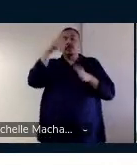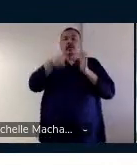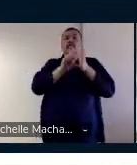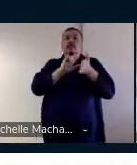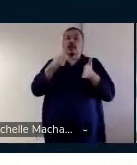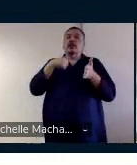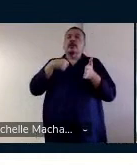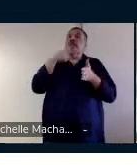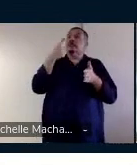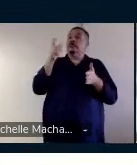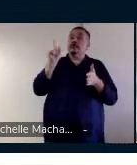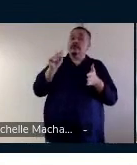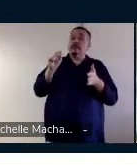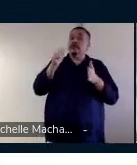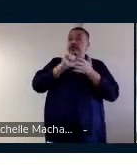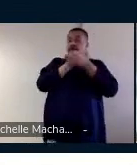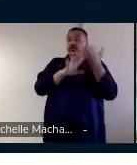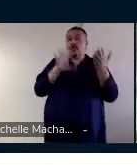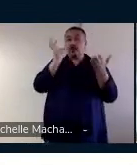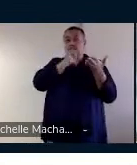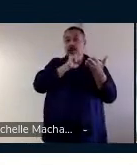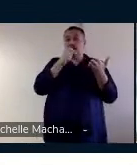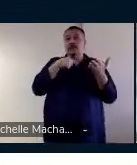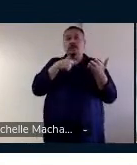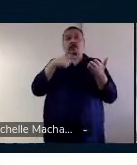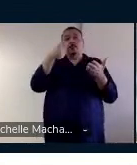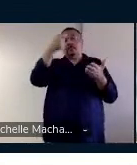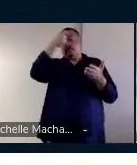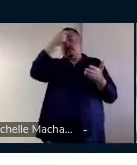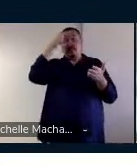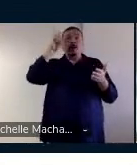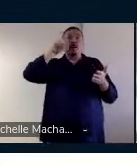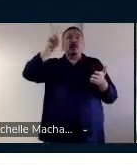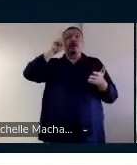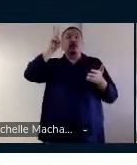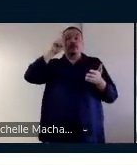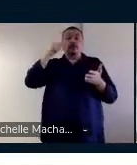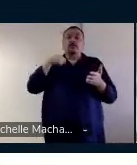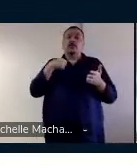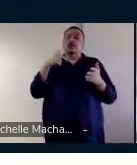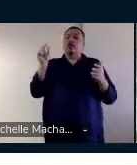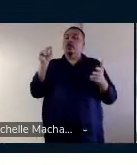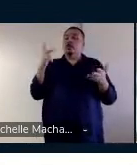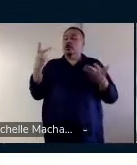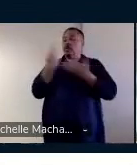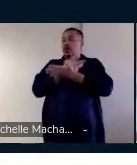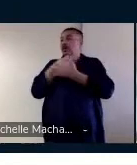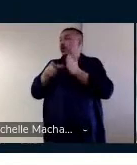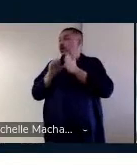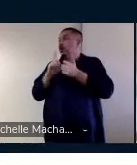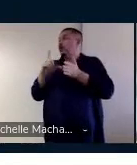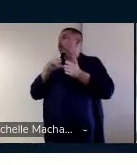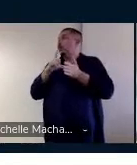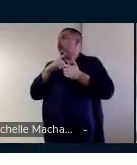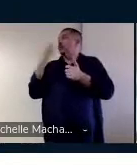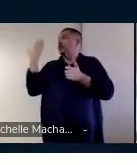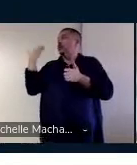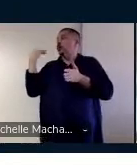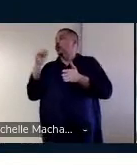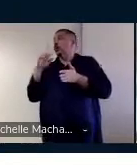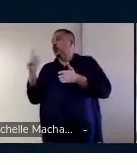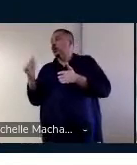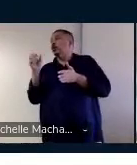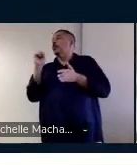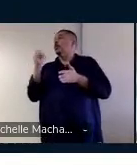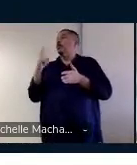para o aluno retomar na memória dele pré-requisitos que ele já tem, seja visto na aula anterior, ou